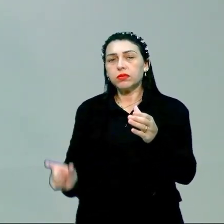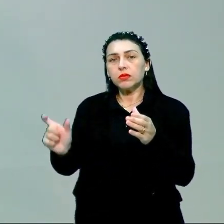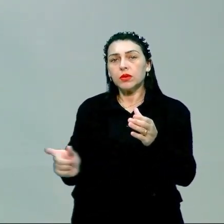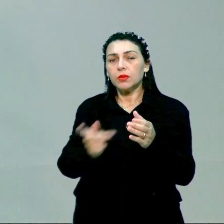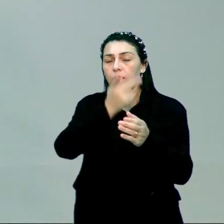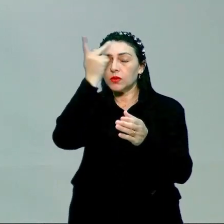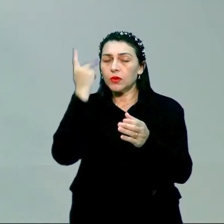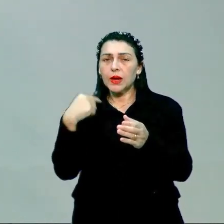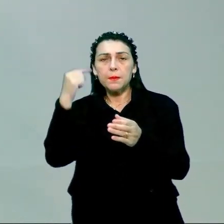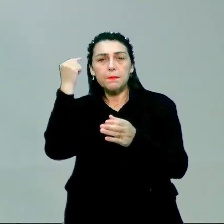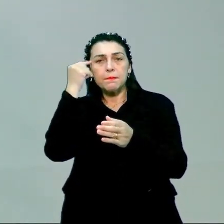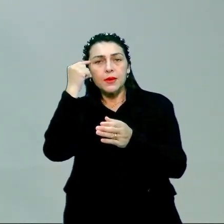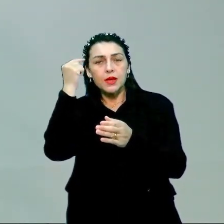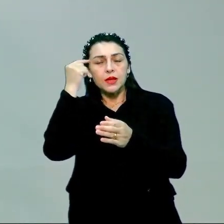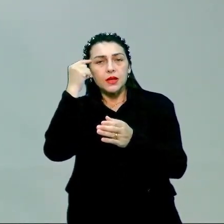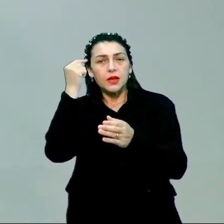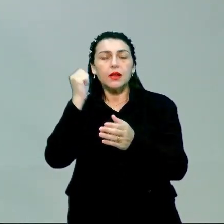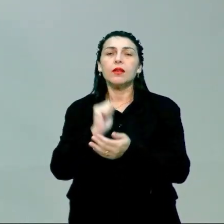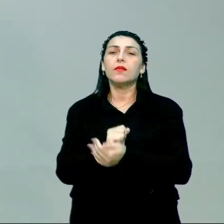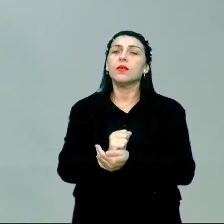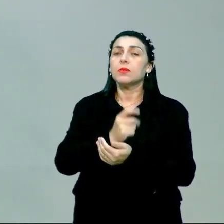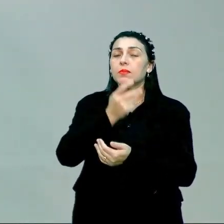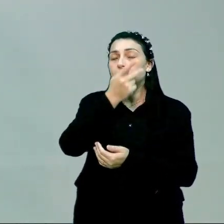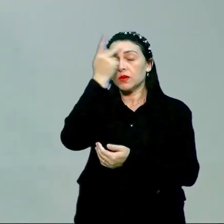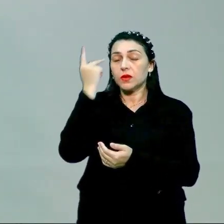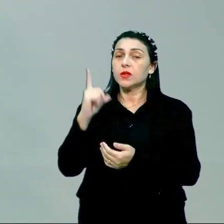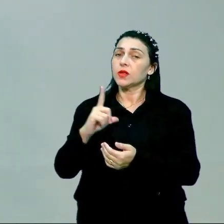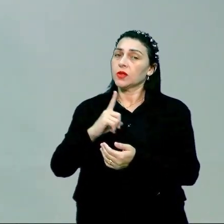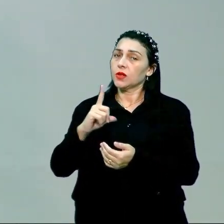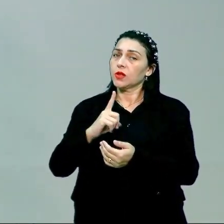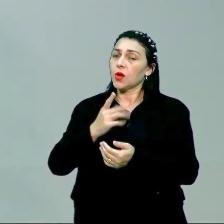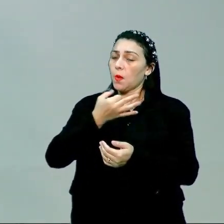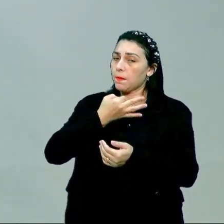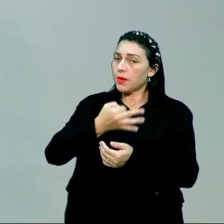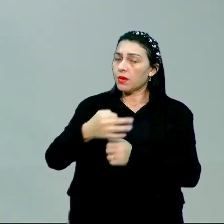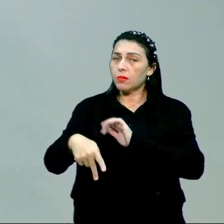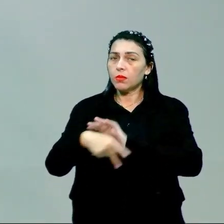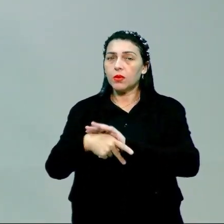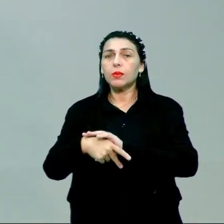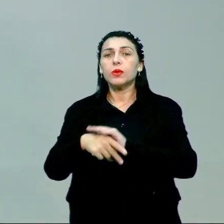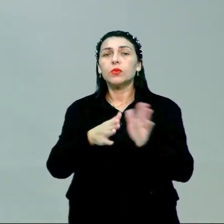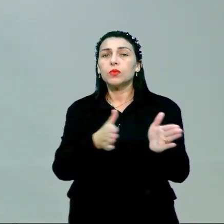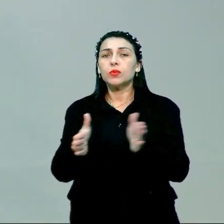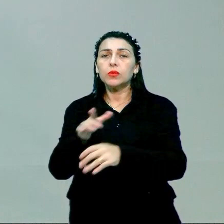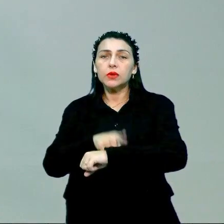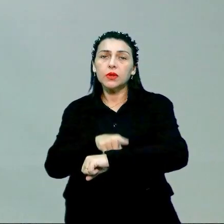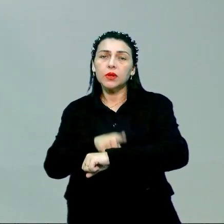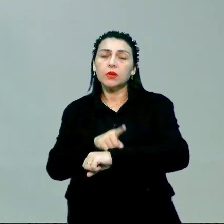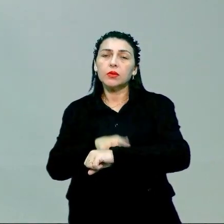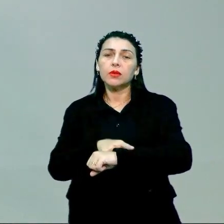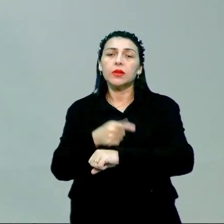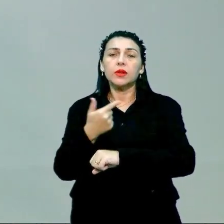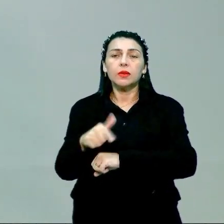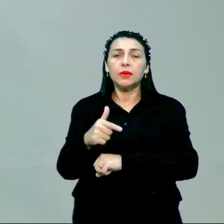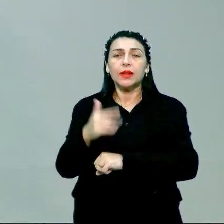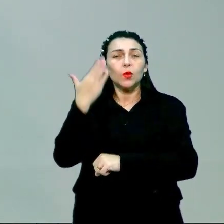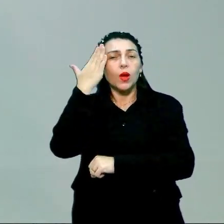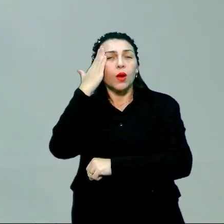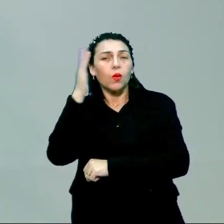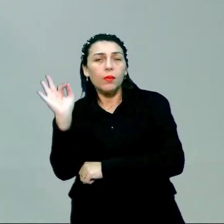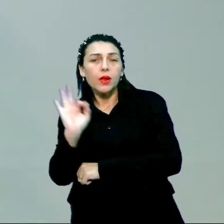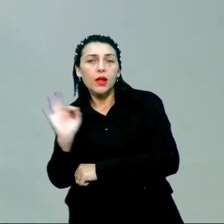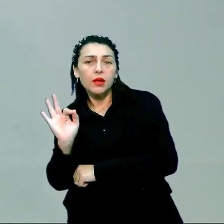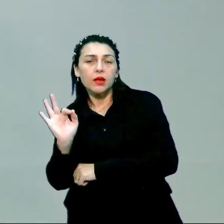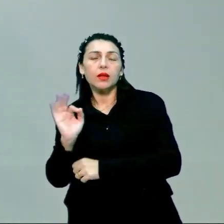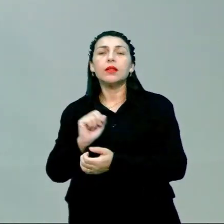pessoas que pensavam além do seu tempo, pessoas que tinham concepções além do seu tempo, que, obviamente, não eram compreendidos,